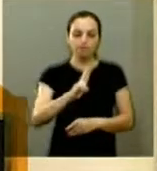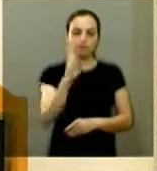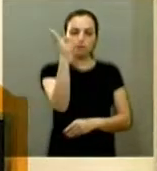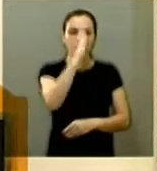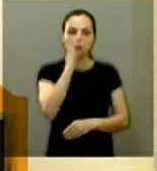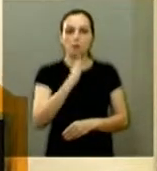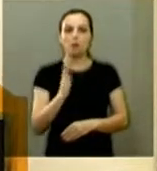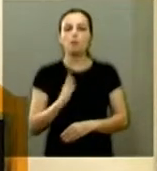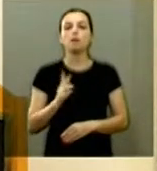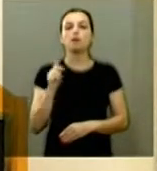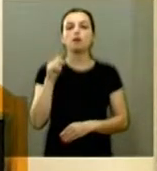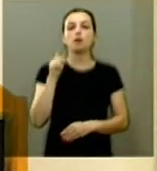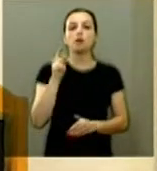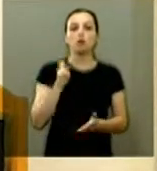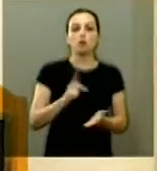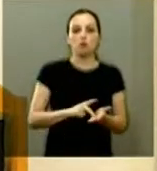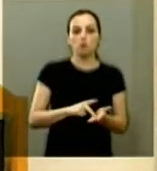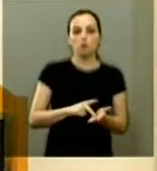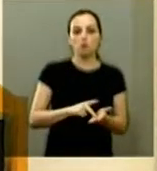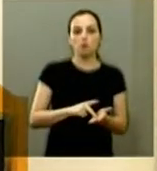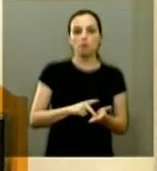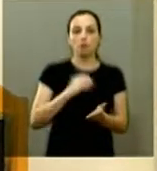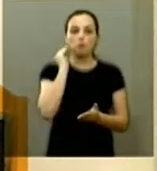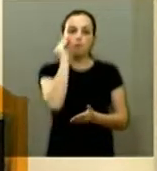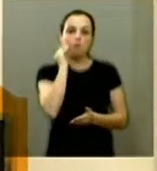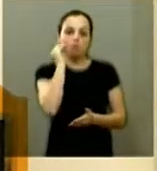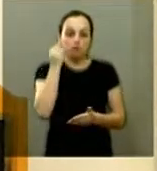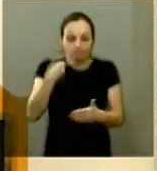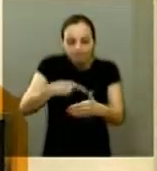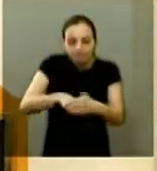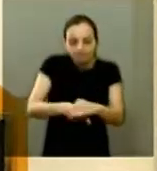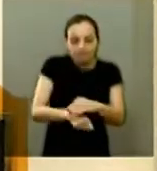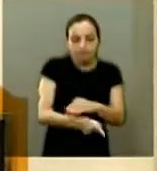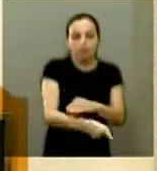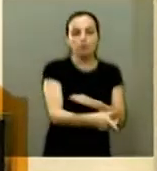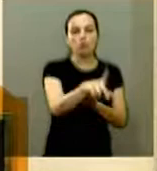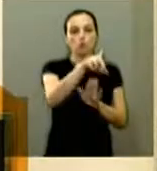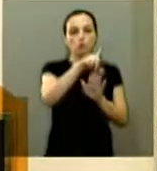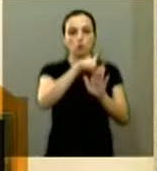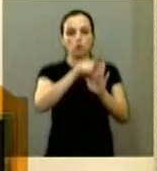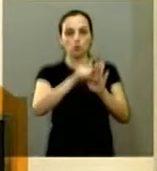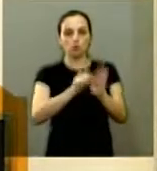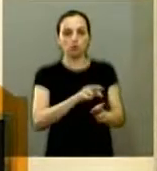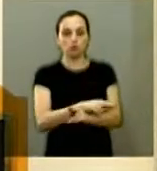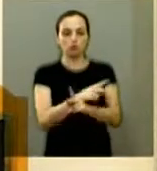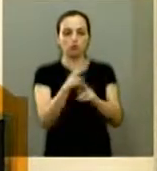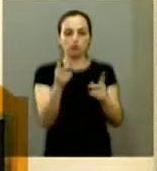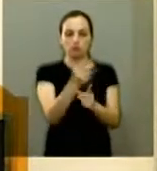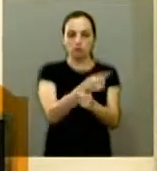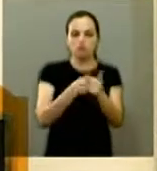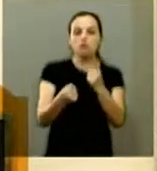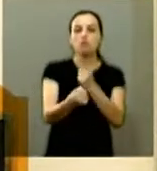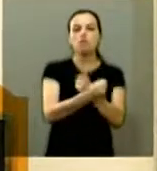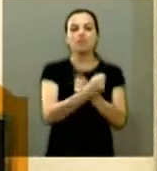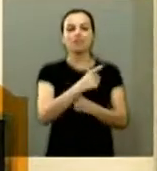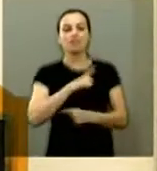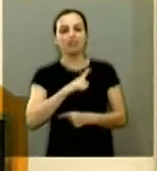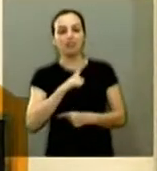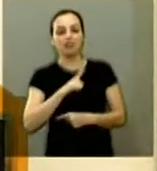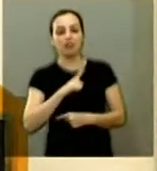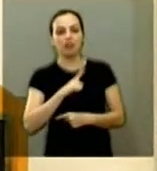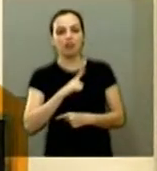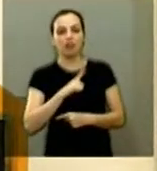momento a possibilidade de continuidade do aprofundamento da diminuição das diferenças sociais que ainda são